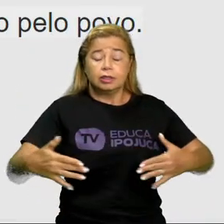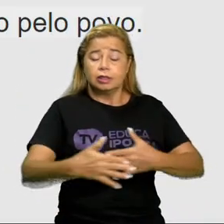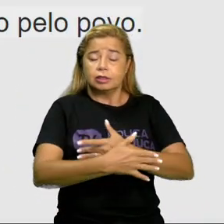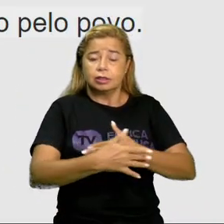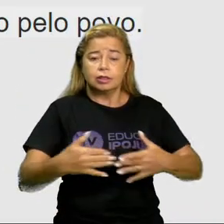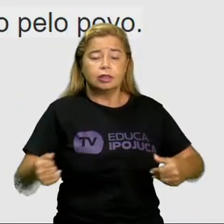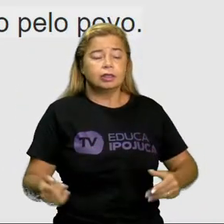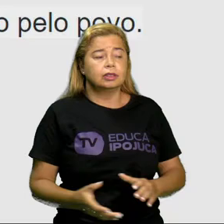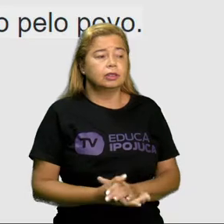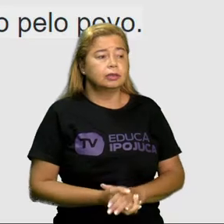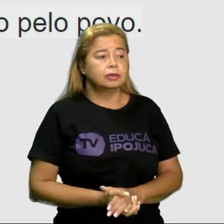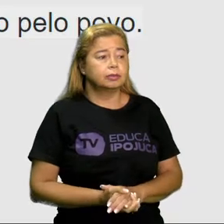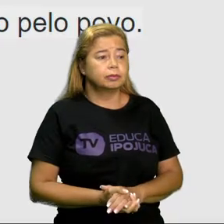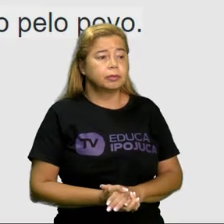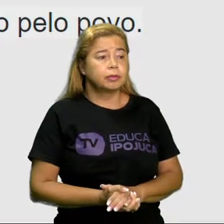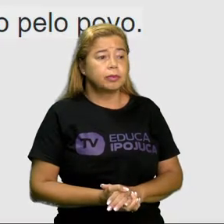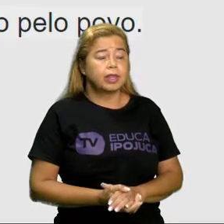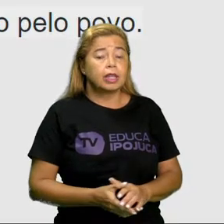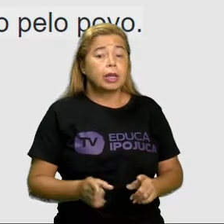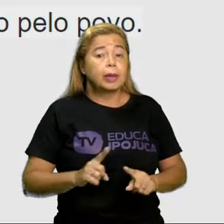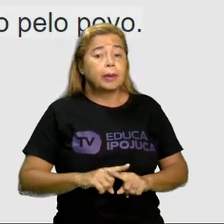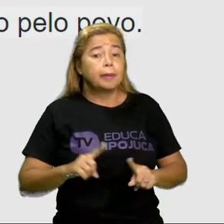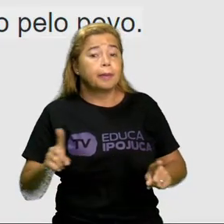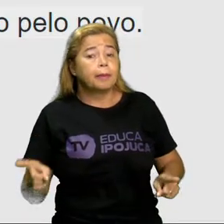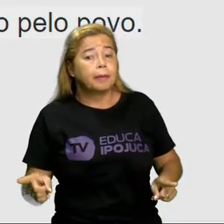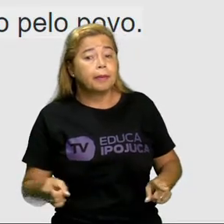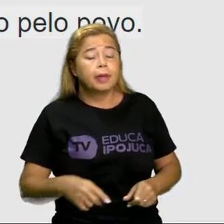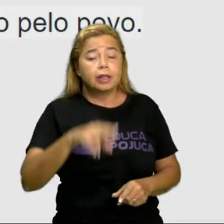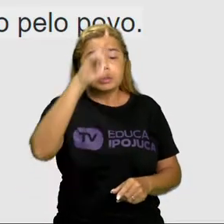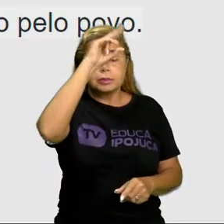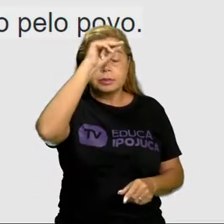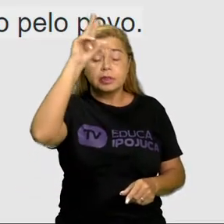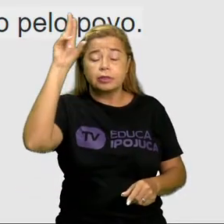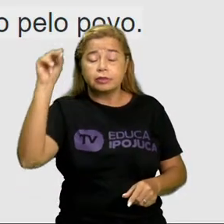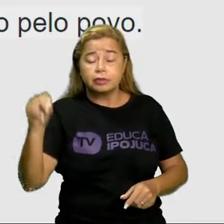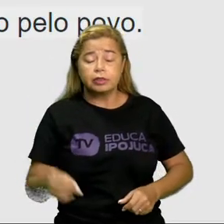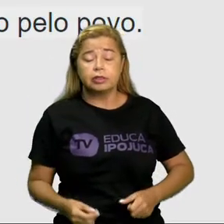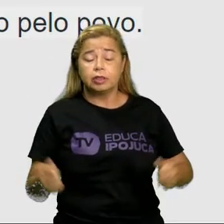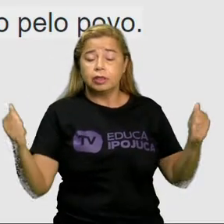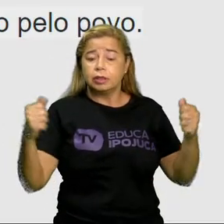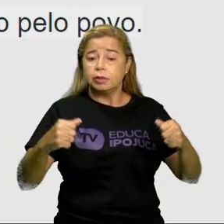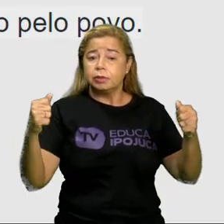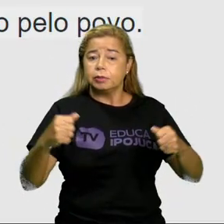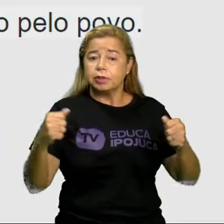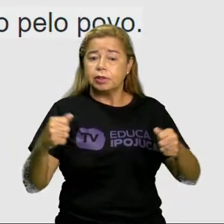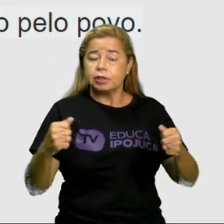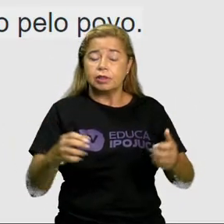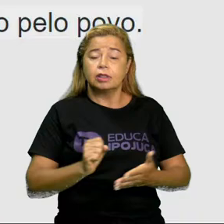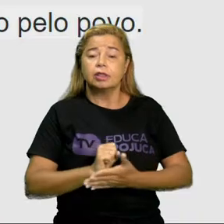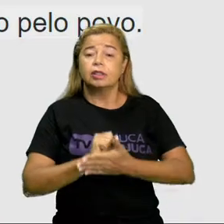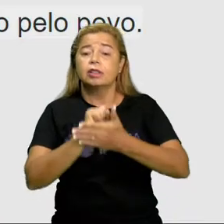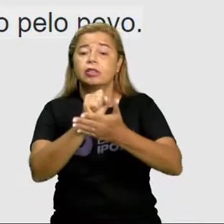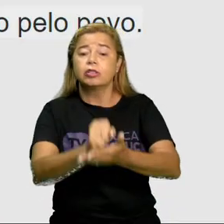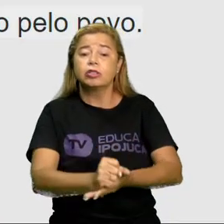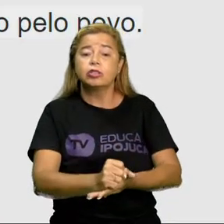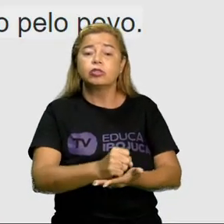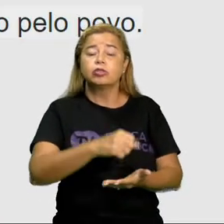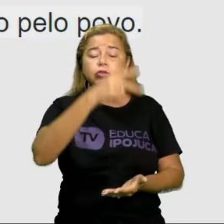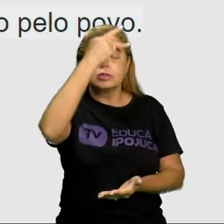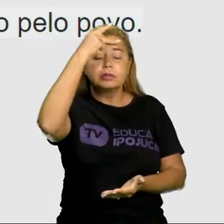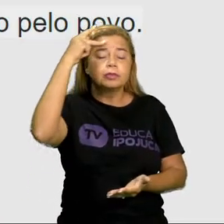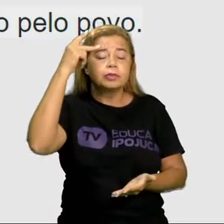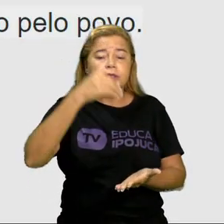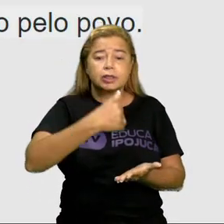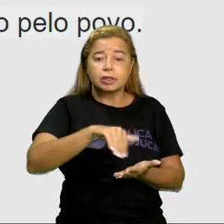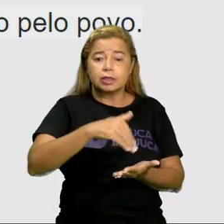daquela cidade. Mas ele não governa sozinho não, viu? Ele precisa também do auxílio dos seus secretários, que é aquelas pessoas